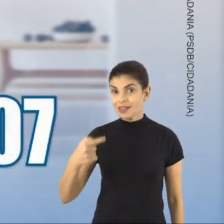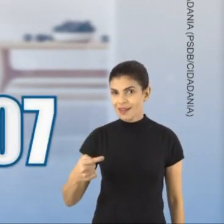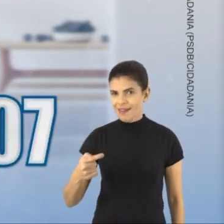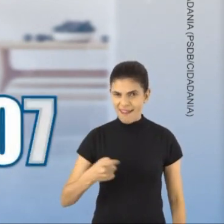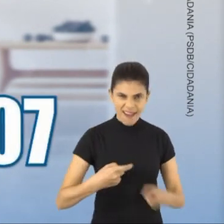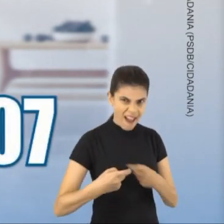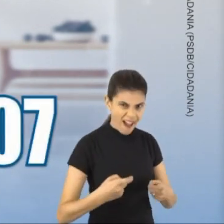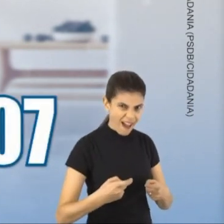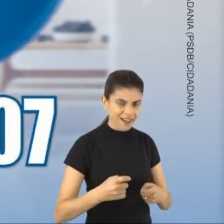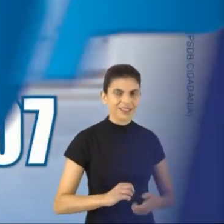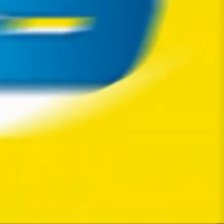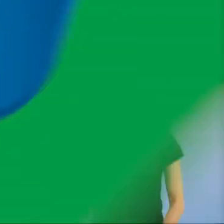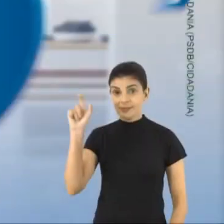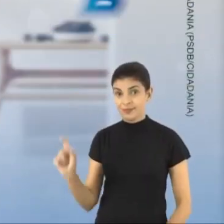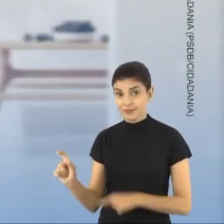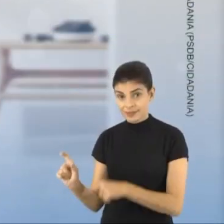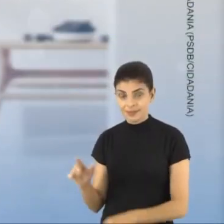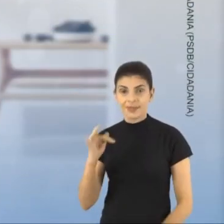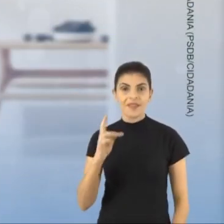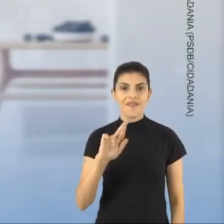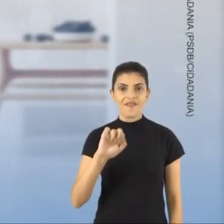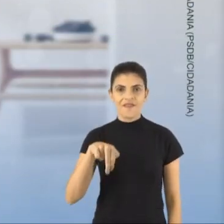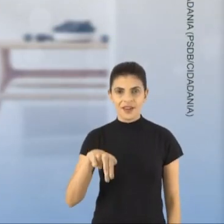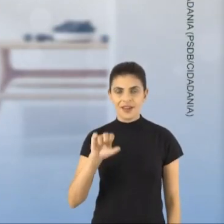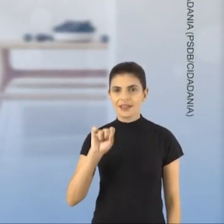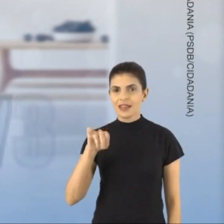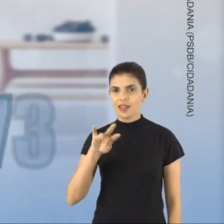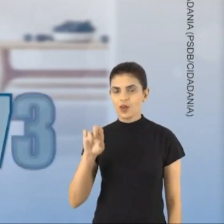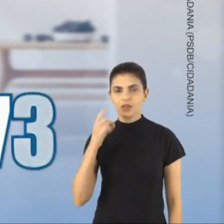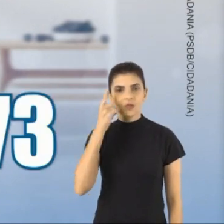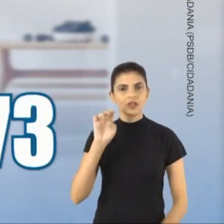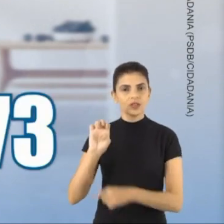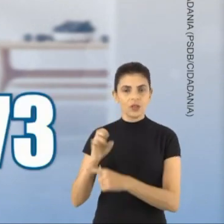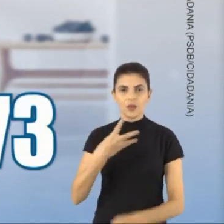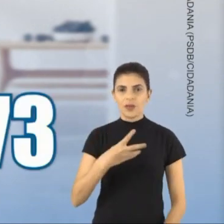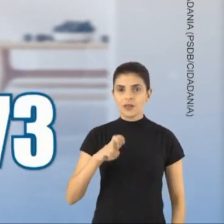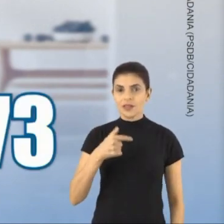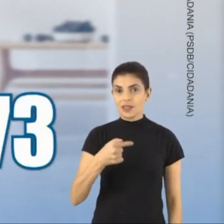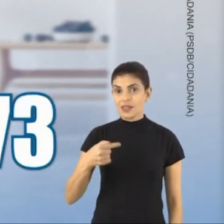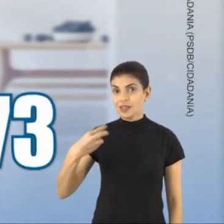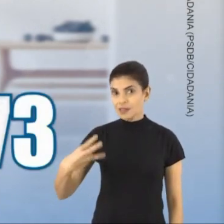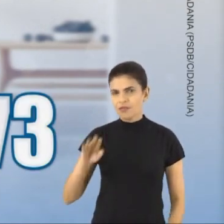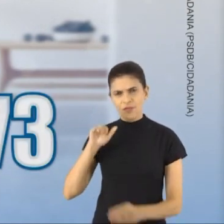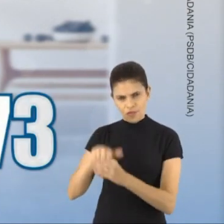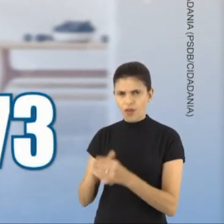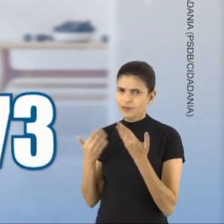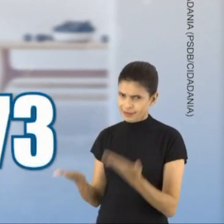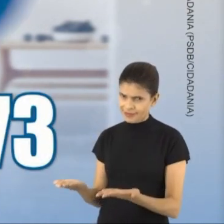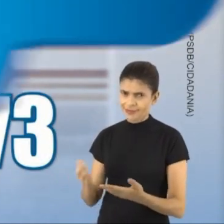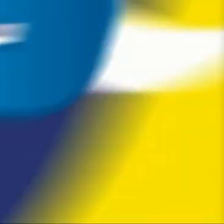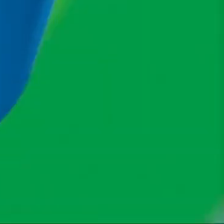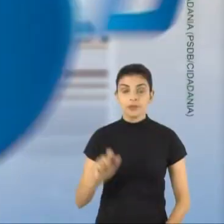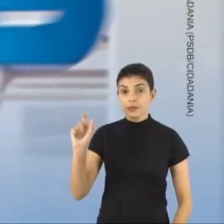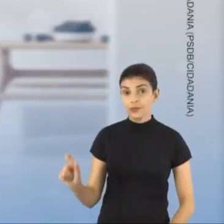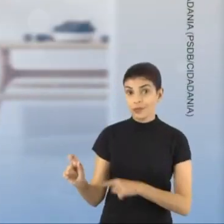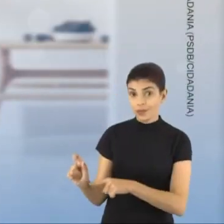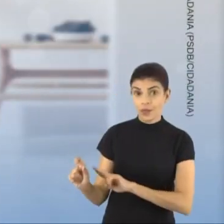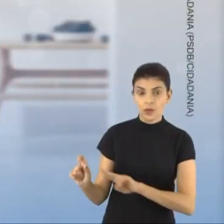45007. Agora é guerra. São Santarone, deputado estadual. 45773. Conto com vocês.